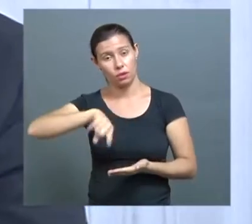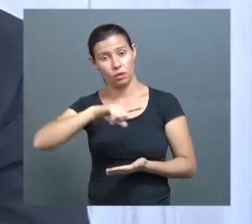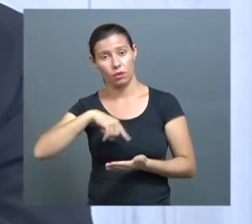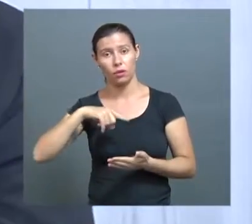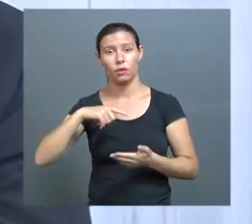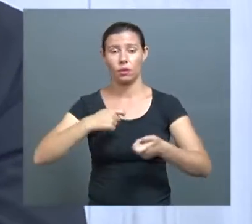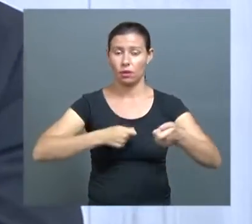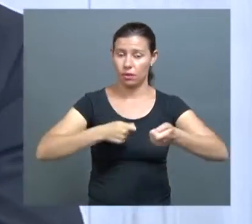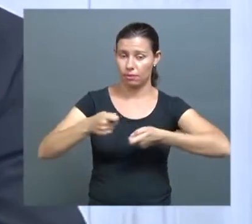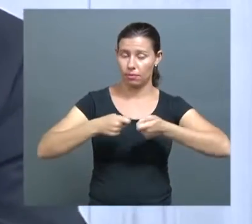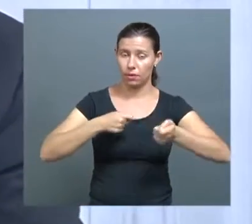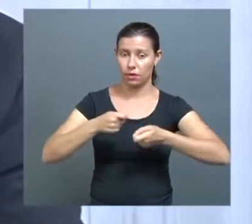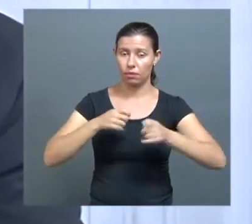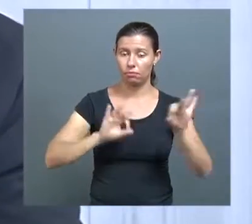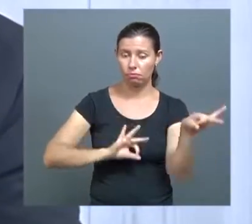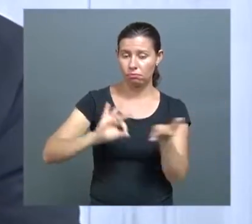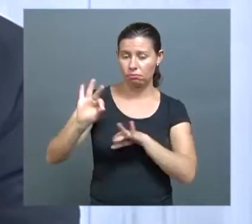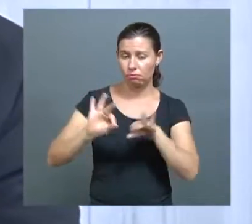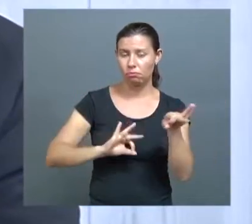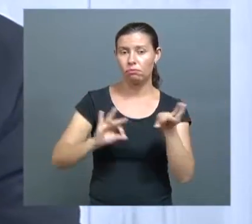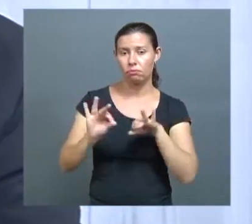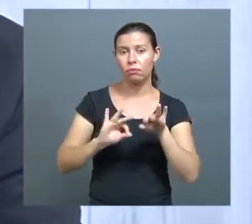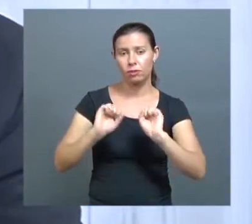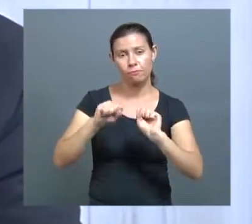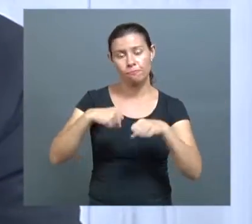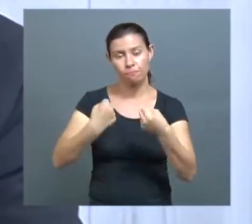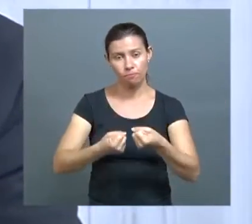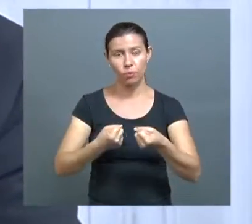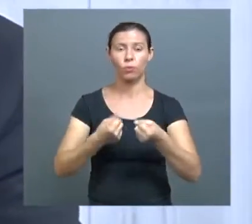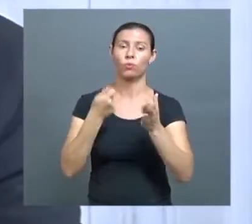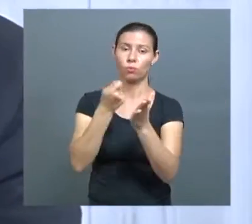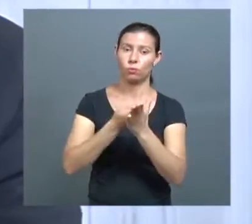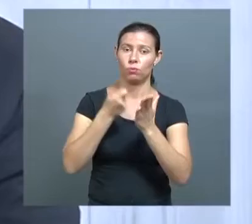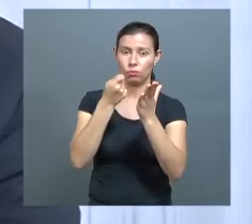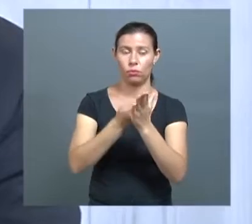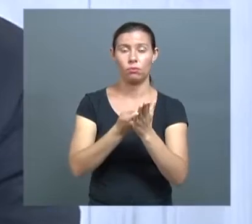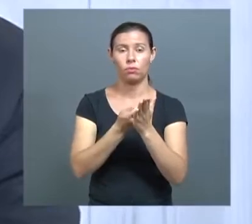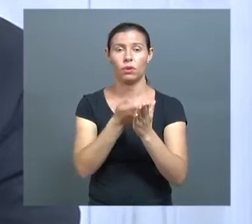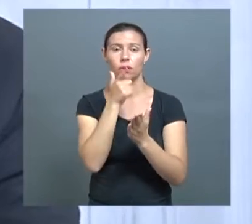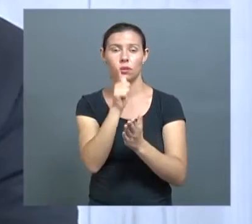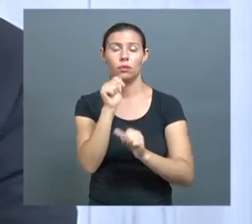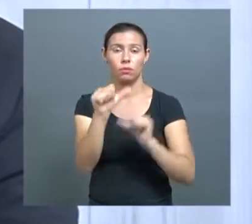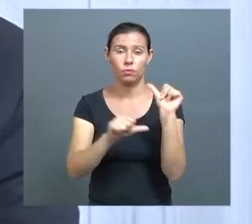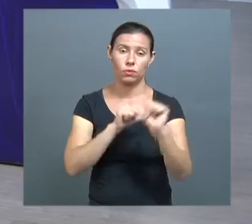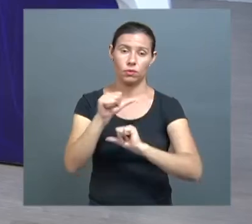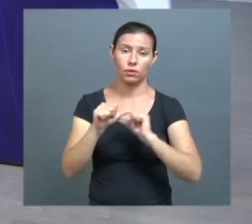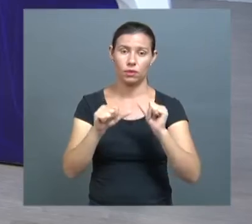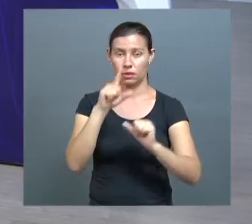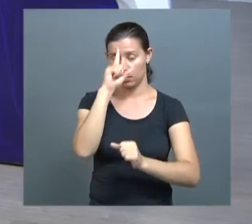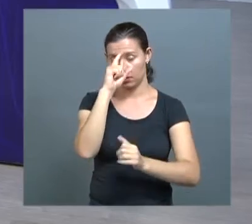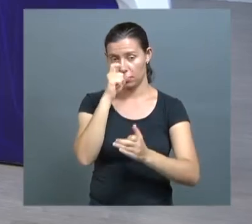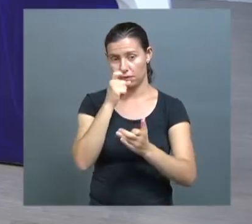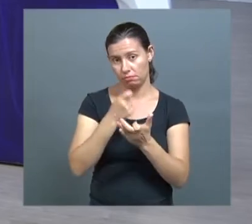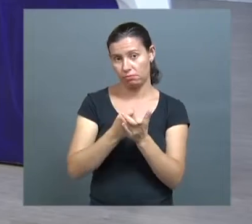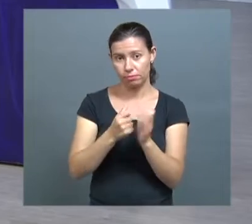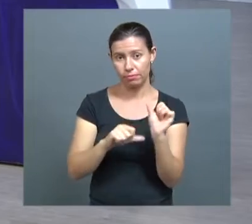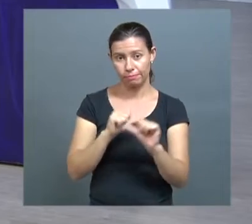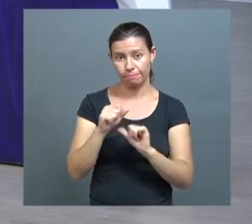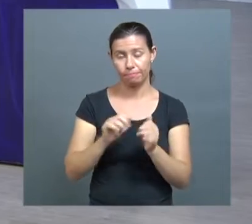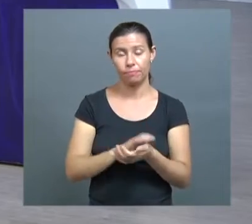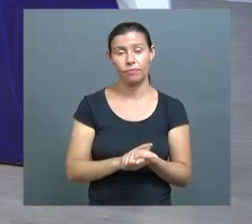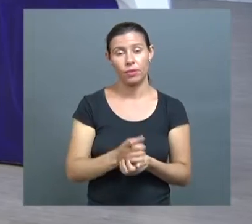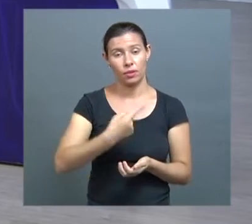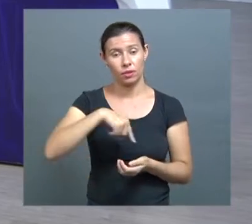administração, estamos fazendo todos os esforços, buscando todos os caminhos para tentar reverter essa decisão. Tá certo. Daqui a pouco, então, a gente